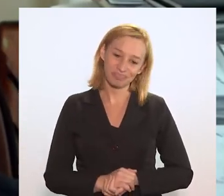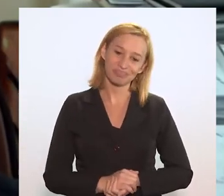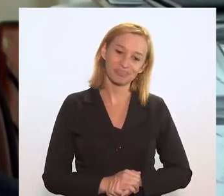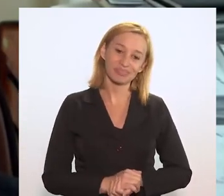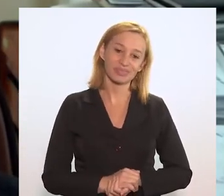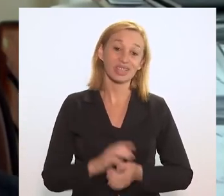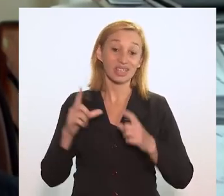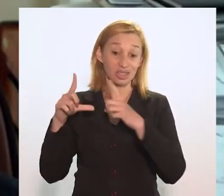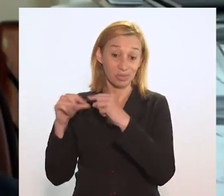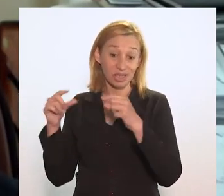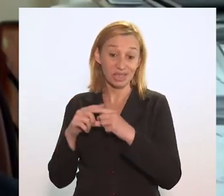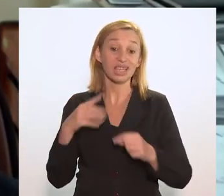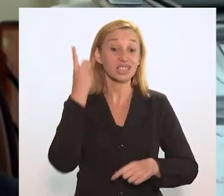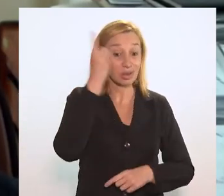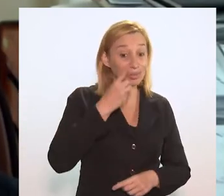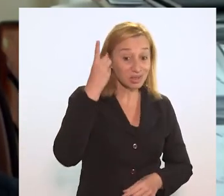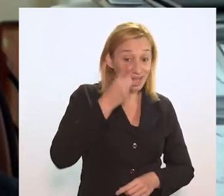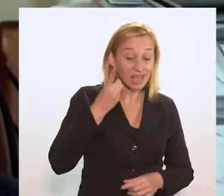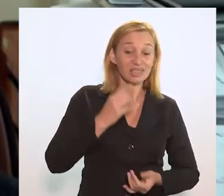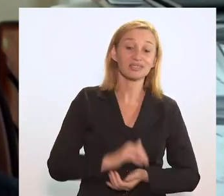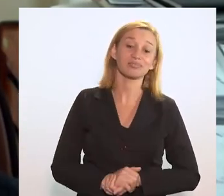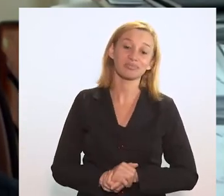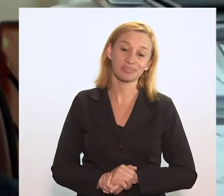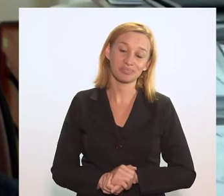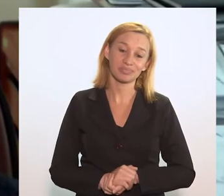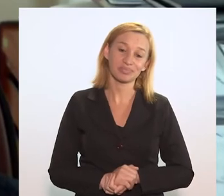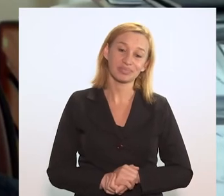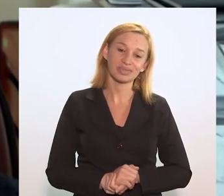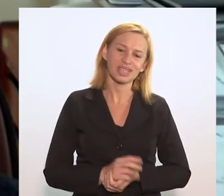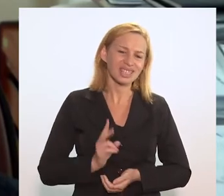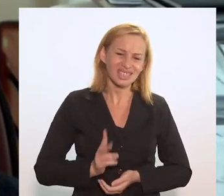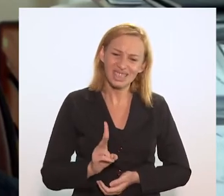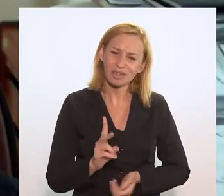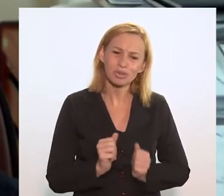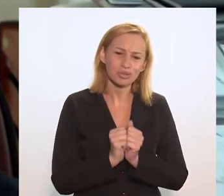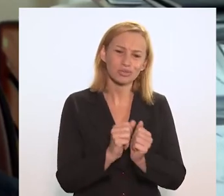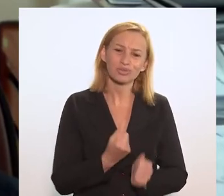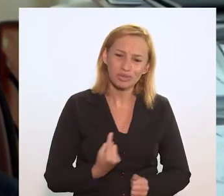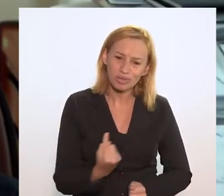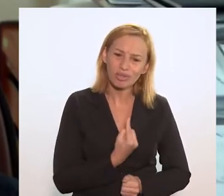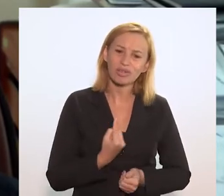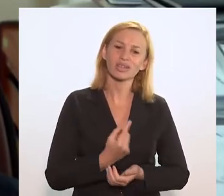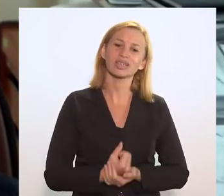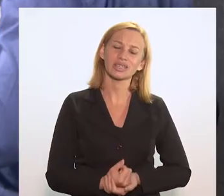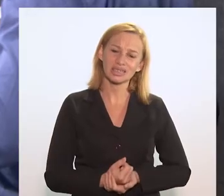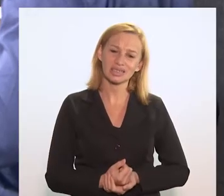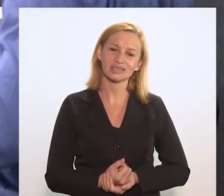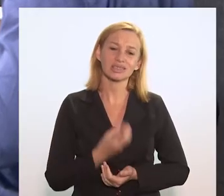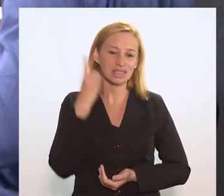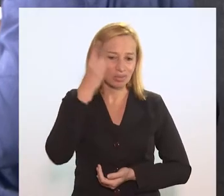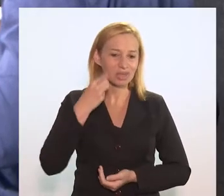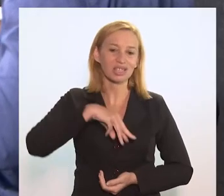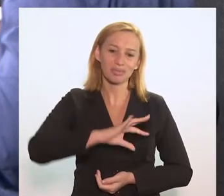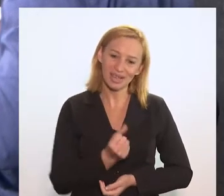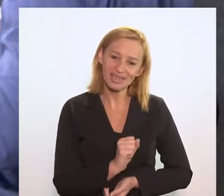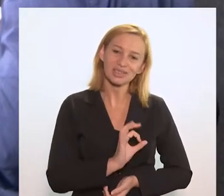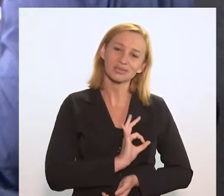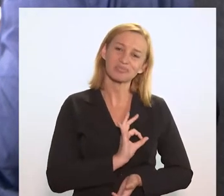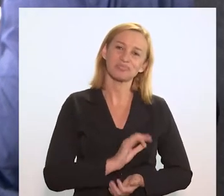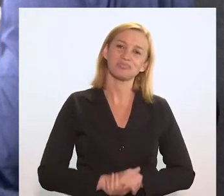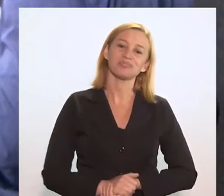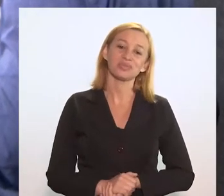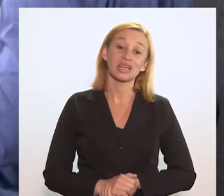Basília e com a deputada tão participativa quanto a deputada Marta